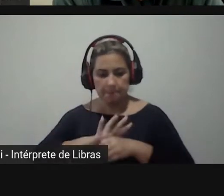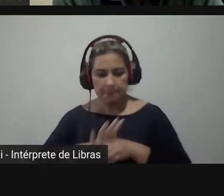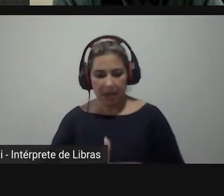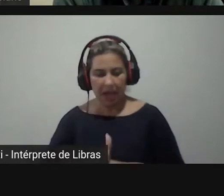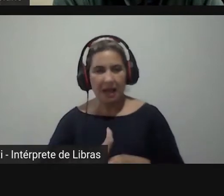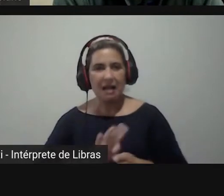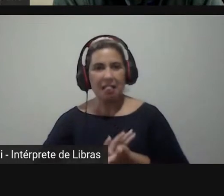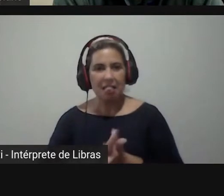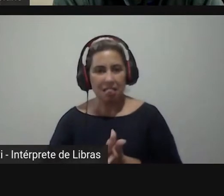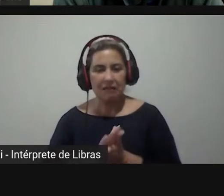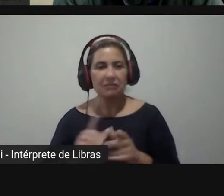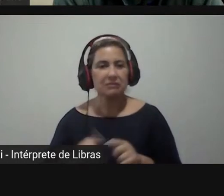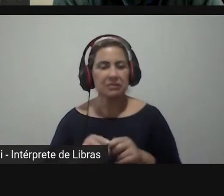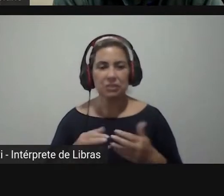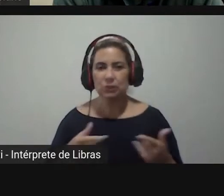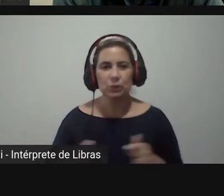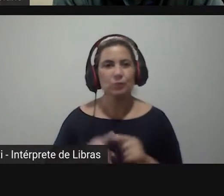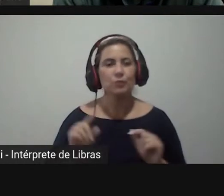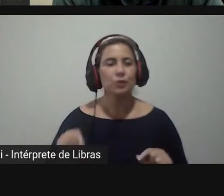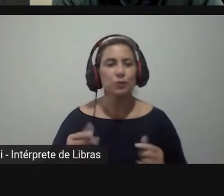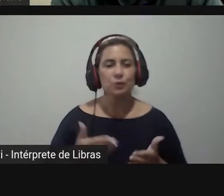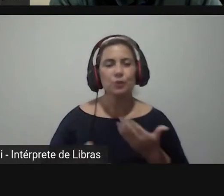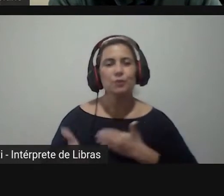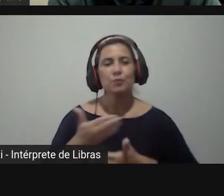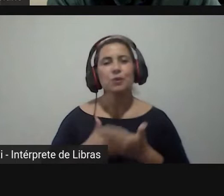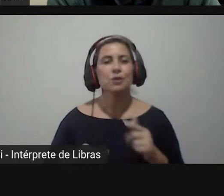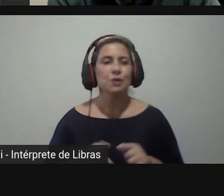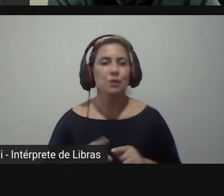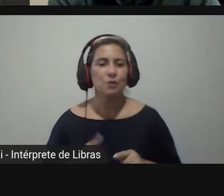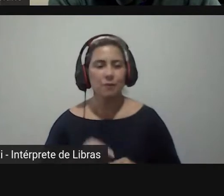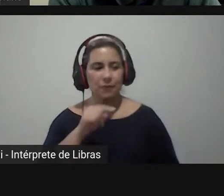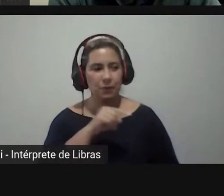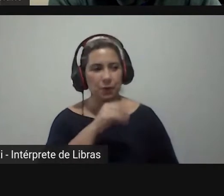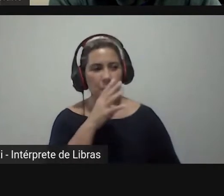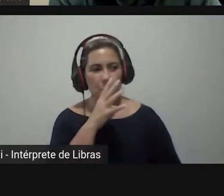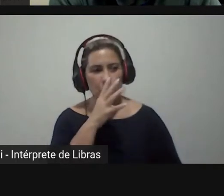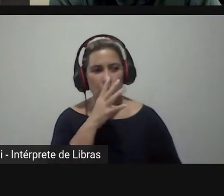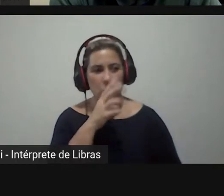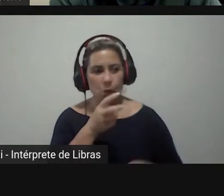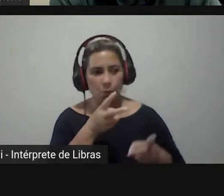interação uma aprendizagem de máquina e o robô aprendeu né